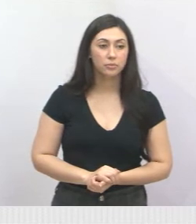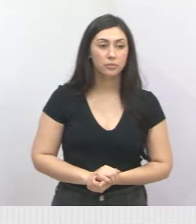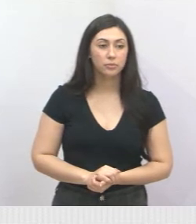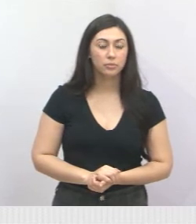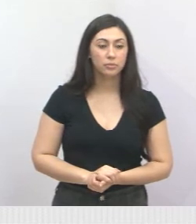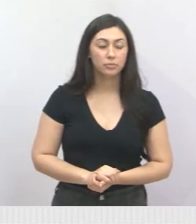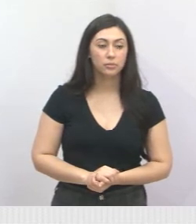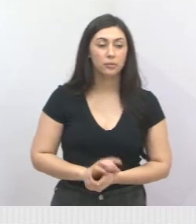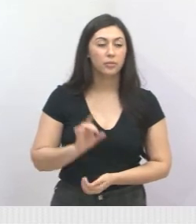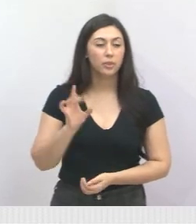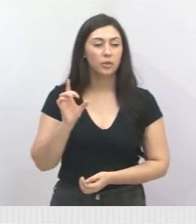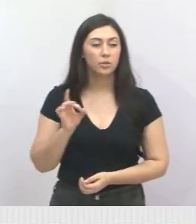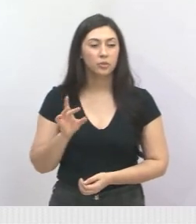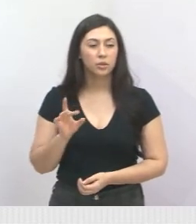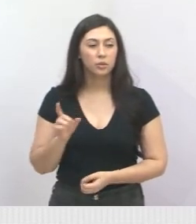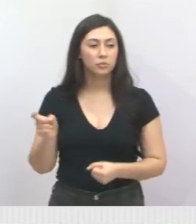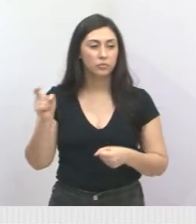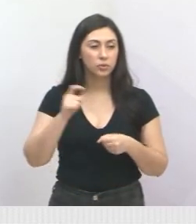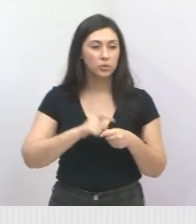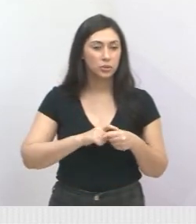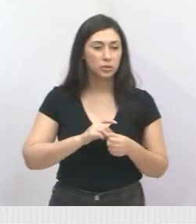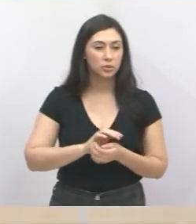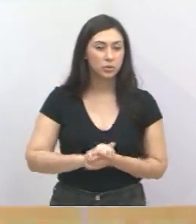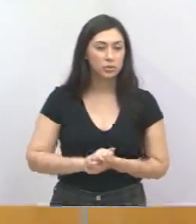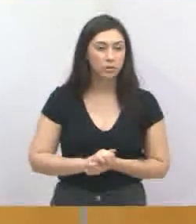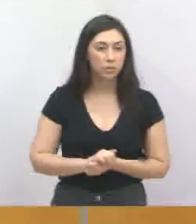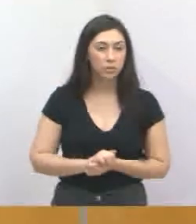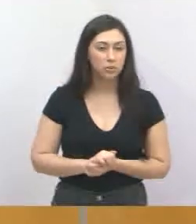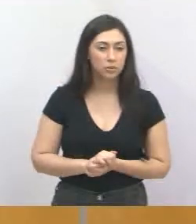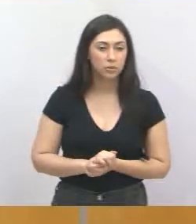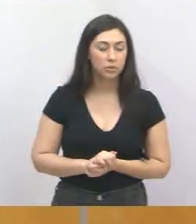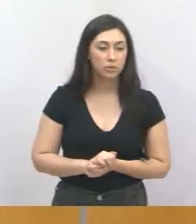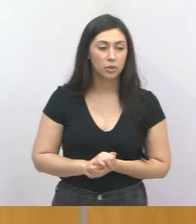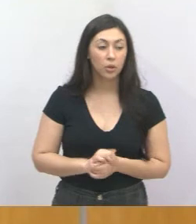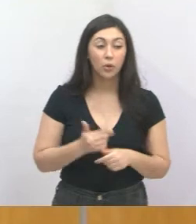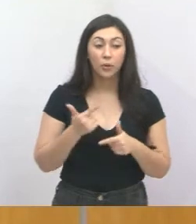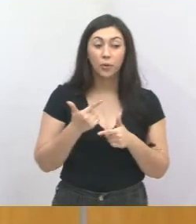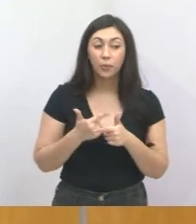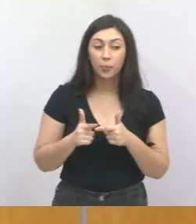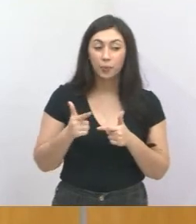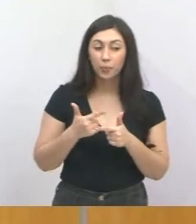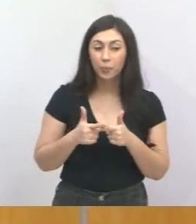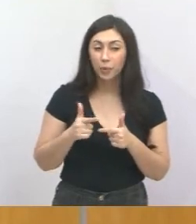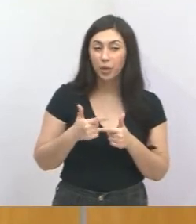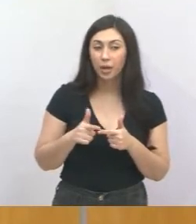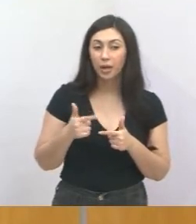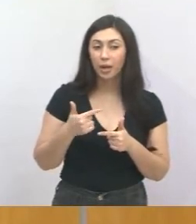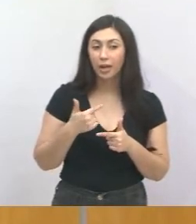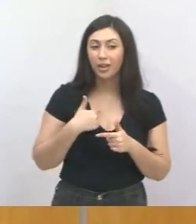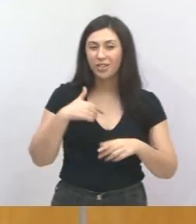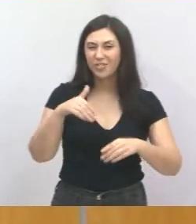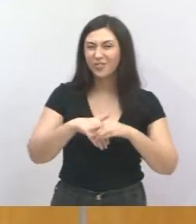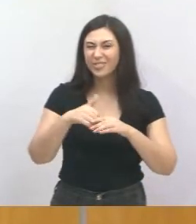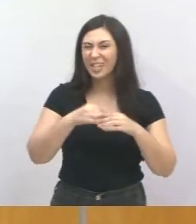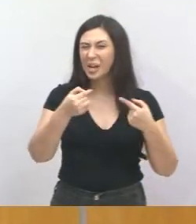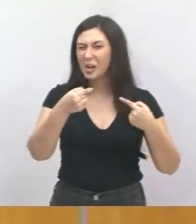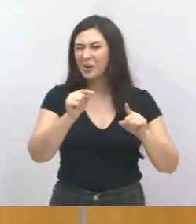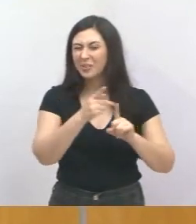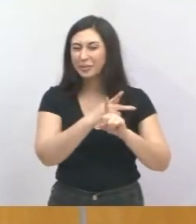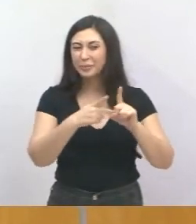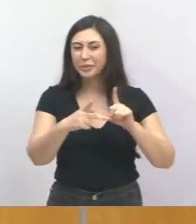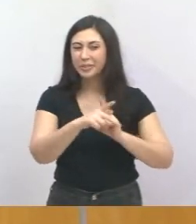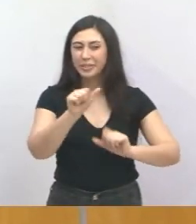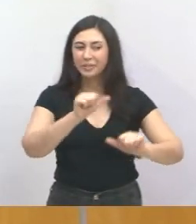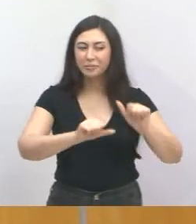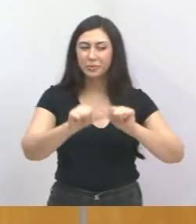Só voltando aqui por gentileza, o grande problema, né? Eu votei contra a reforma da Previdência aqui,